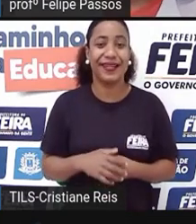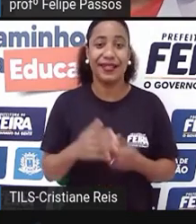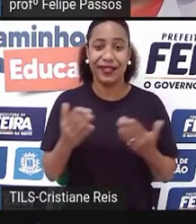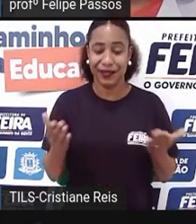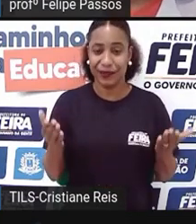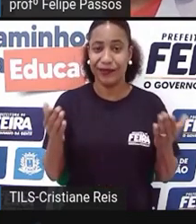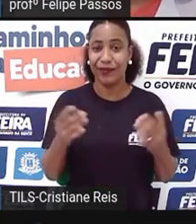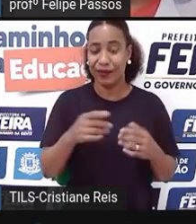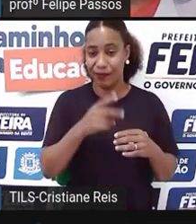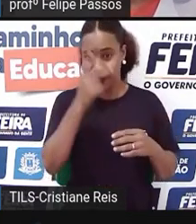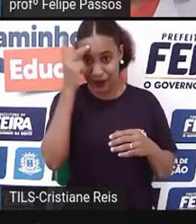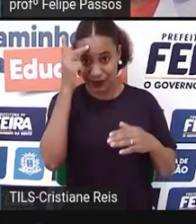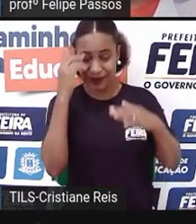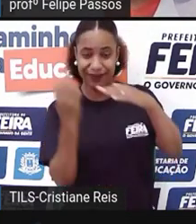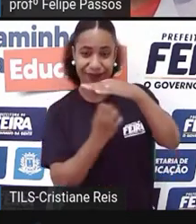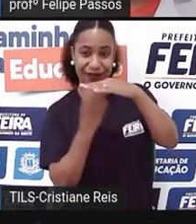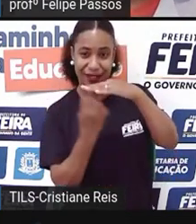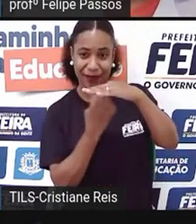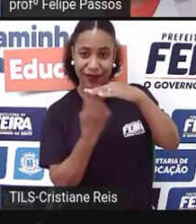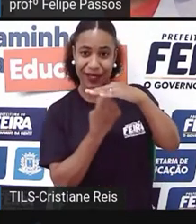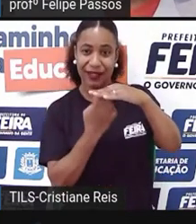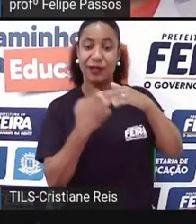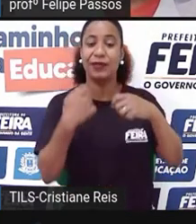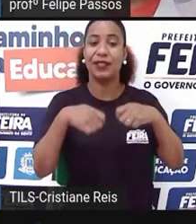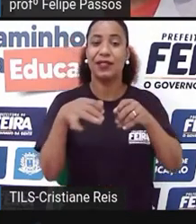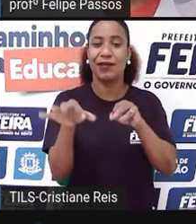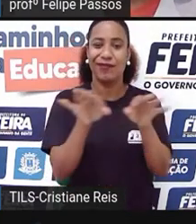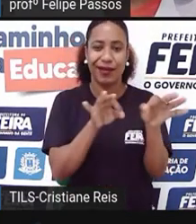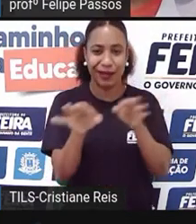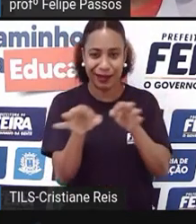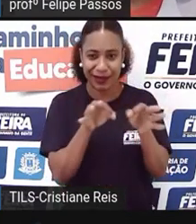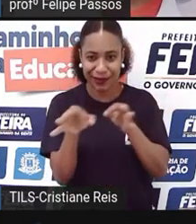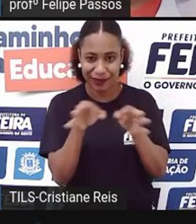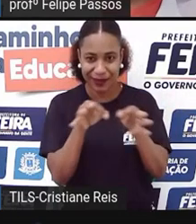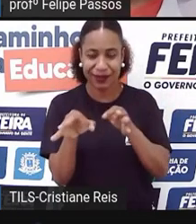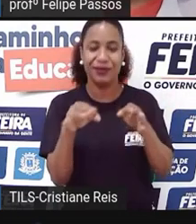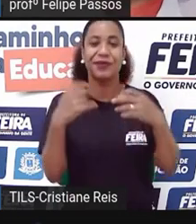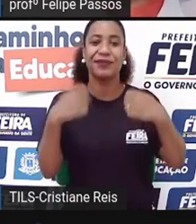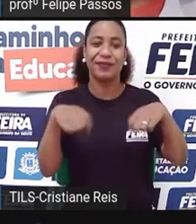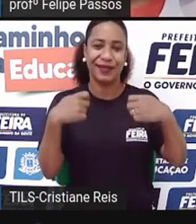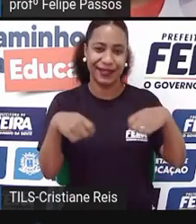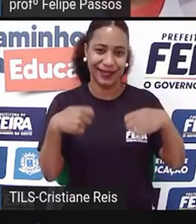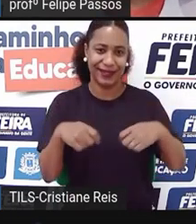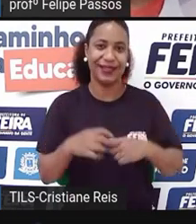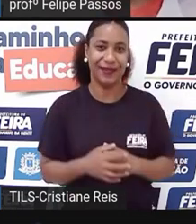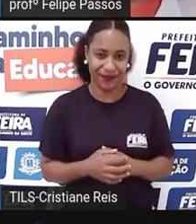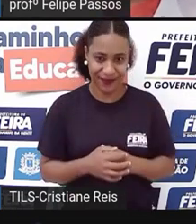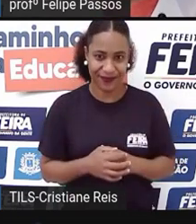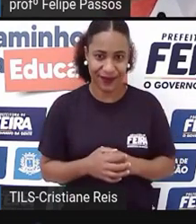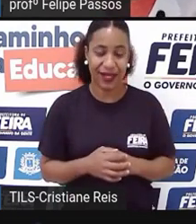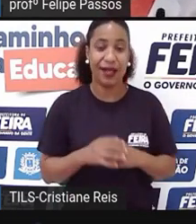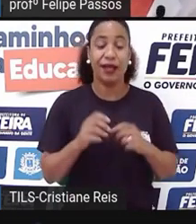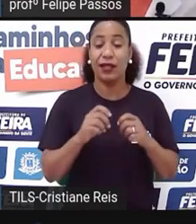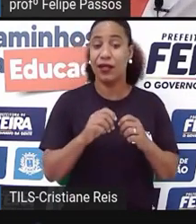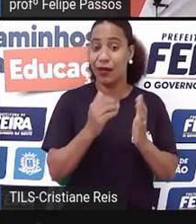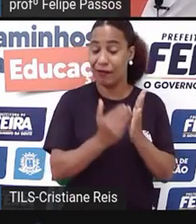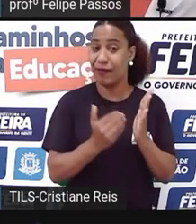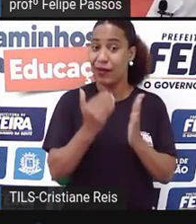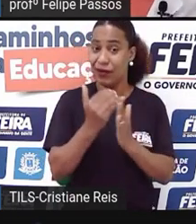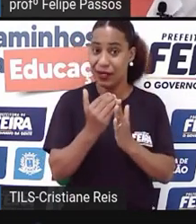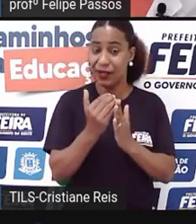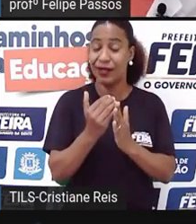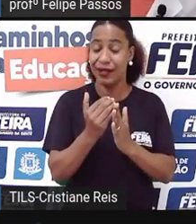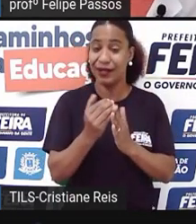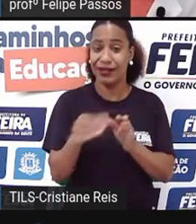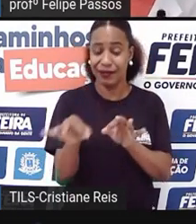falta o planejamento. Como são, em sua maioria, empreendedores por necessidade, então, o planejamento,